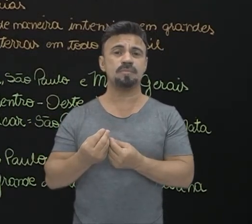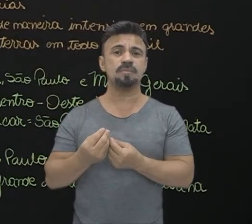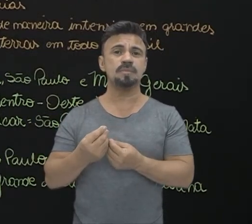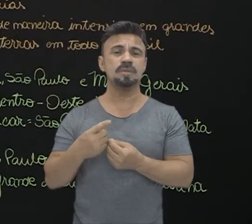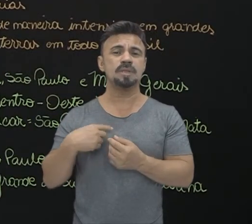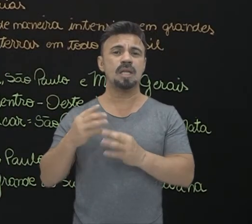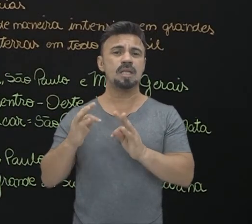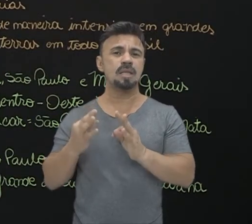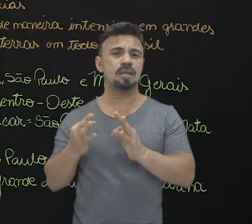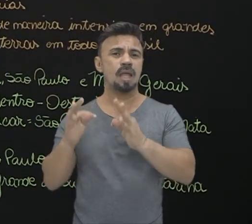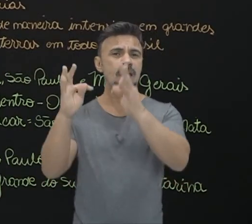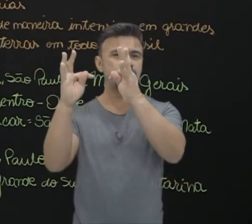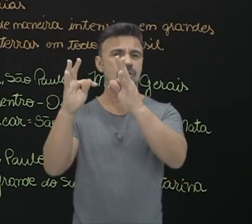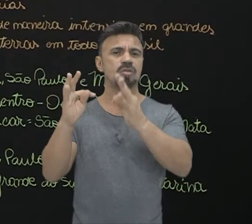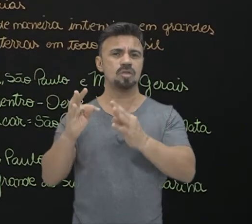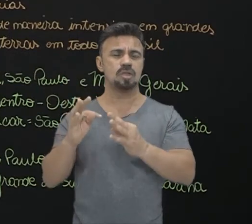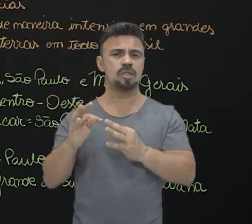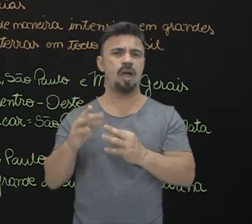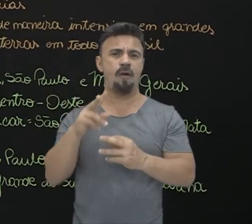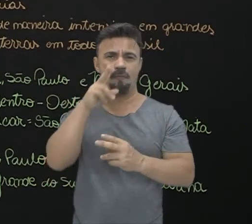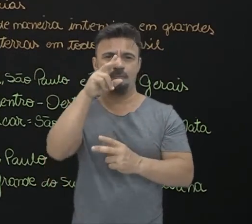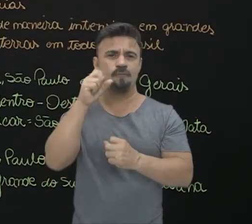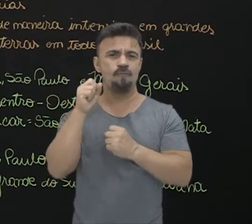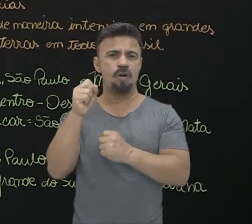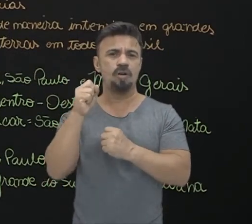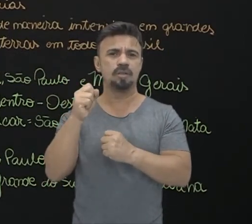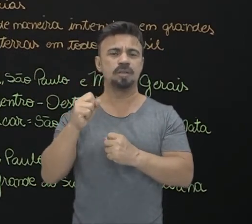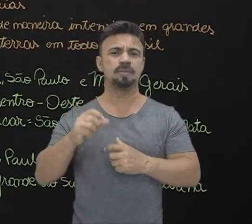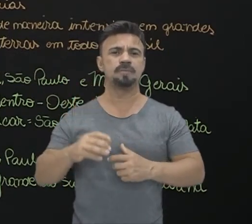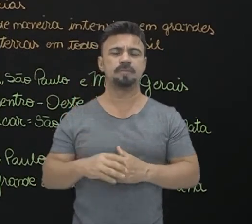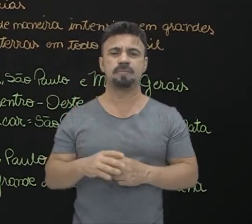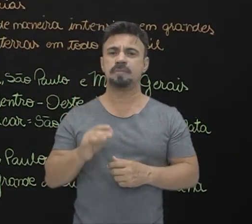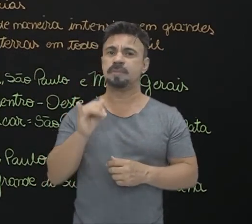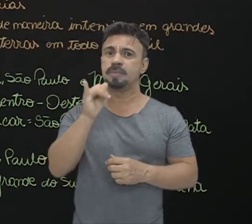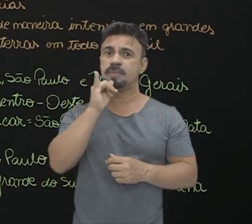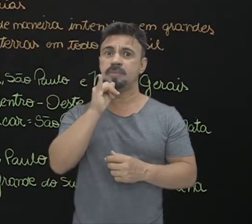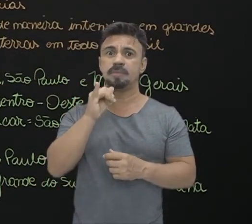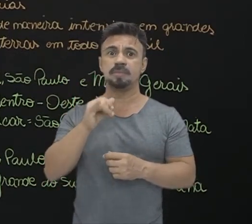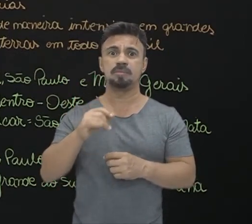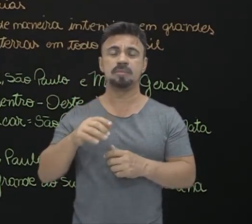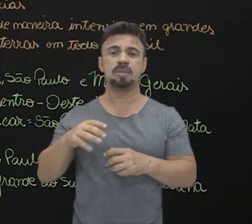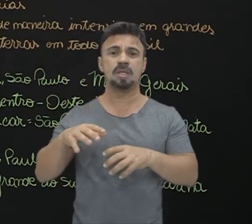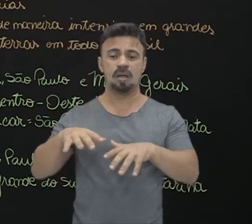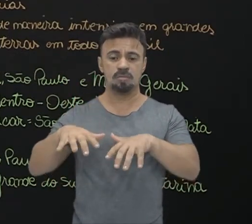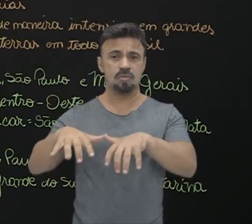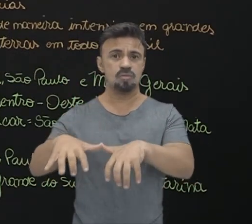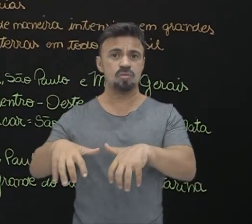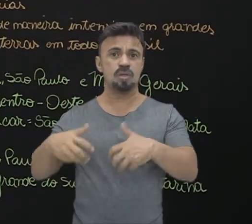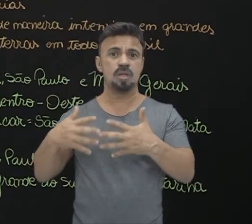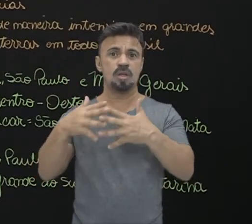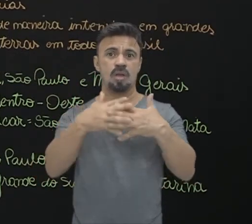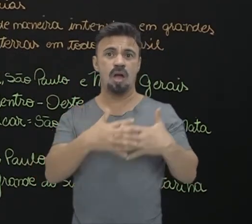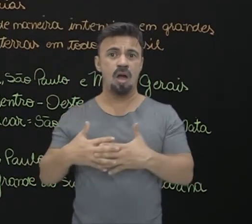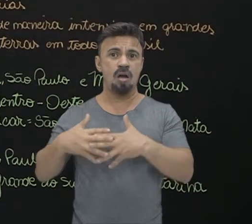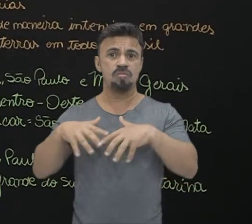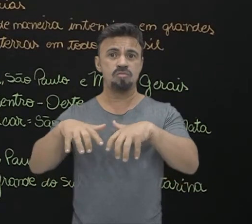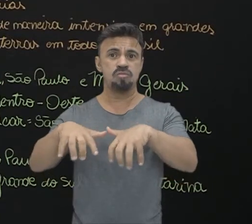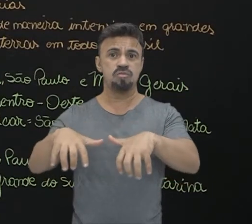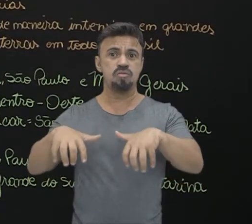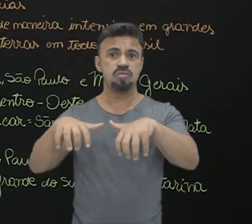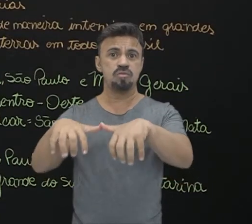de tecnologia mais intensa. A gente vai ter, por exemplo, colheitadeiras ali o tempo inteiro. Vamos ter ali